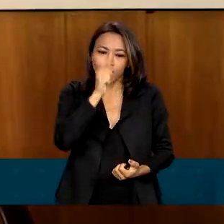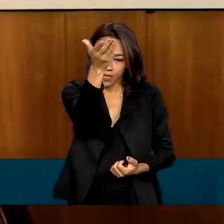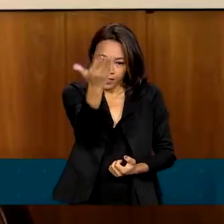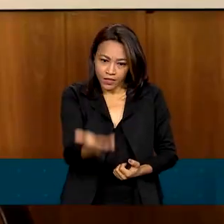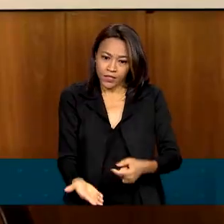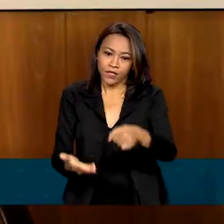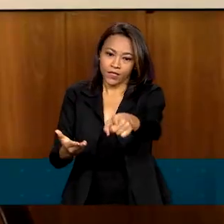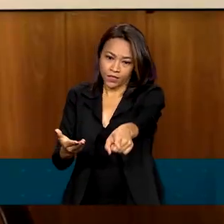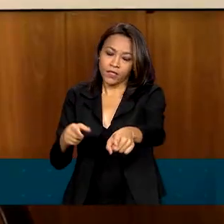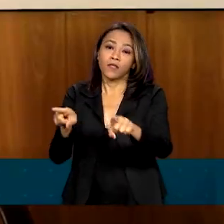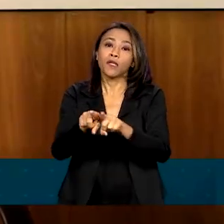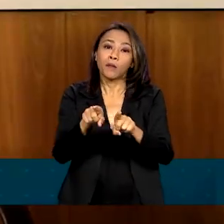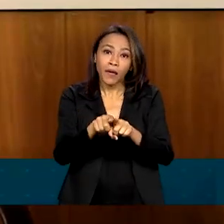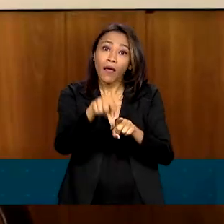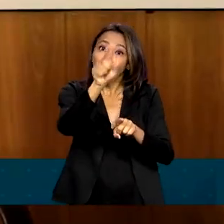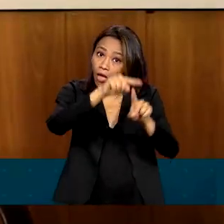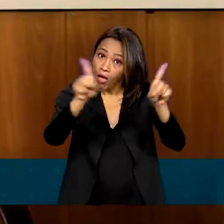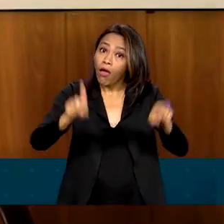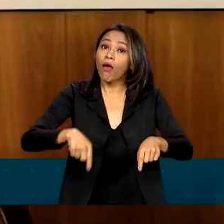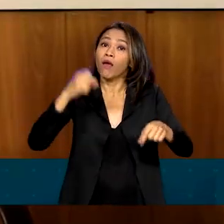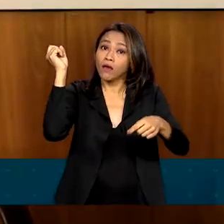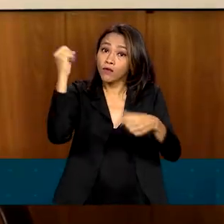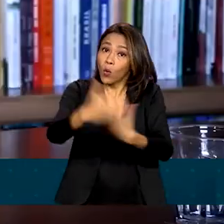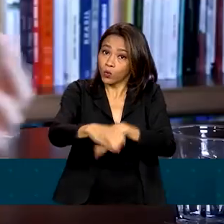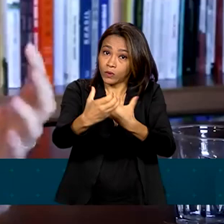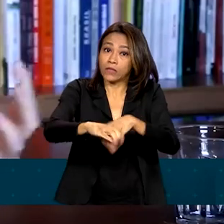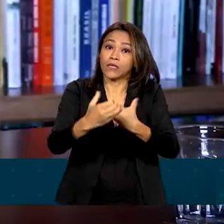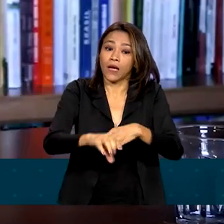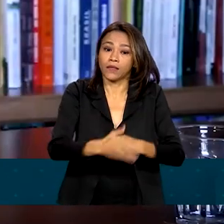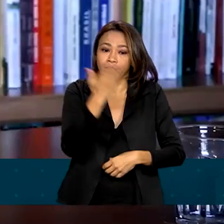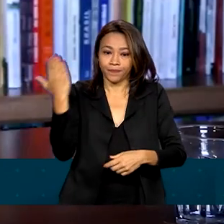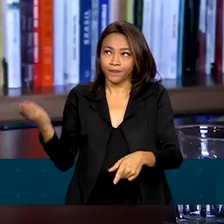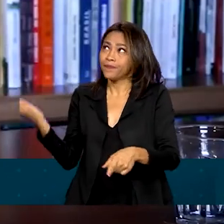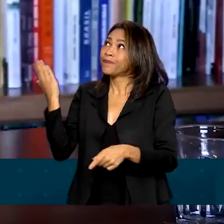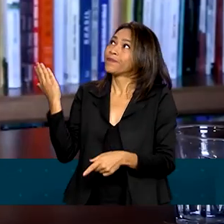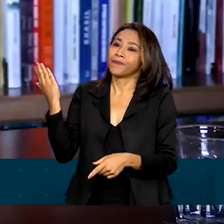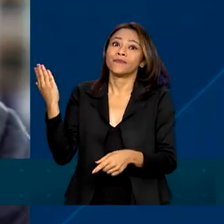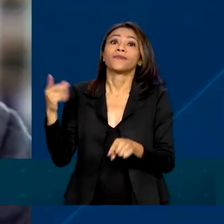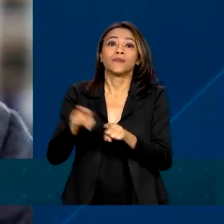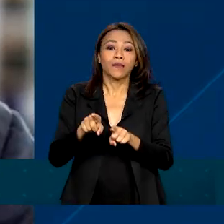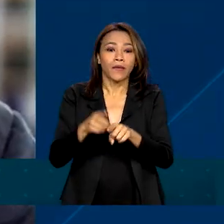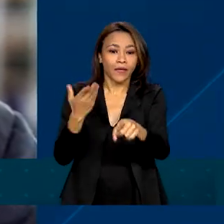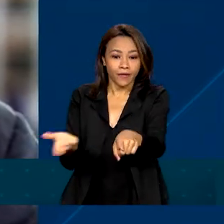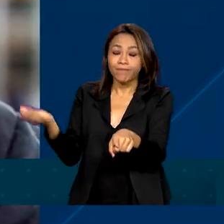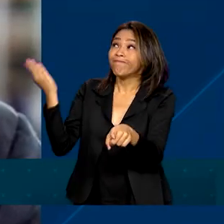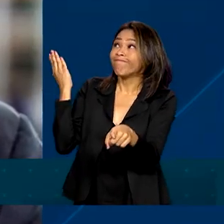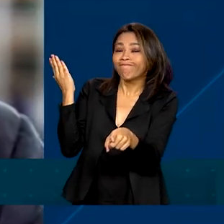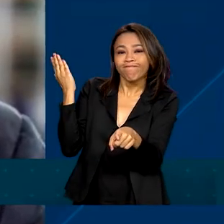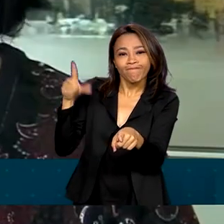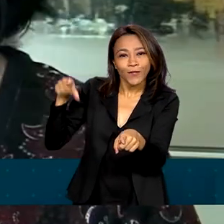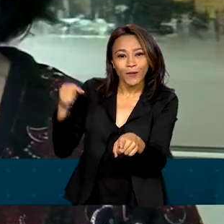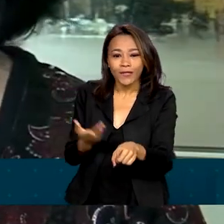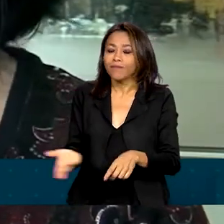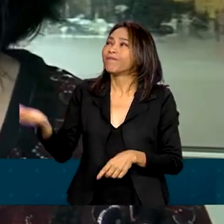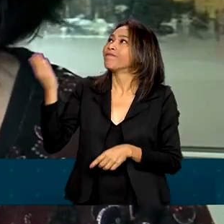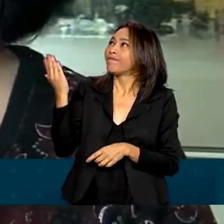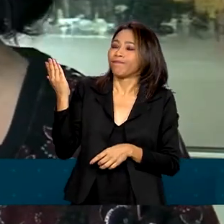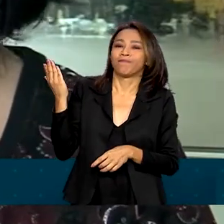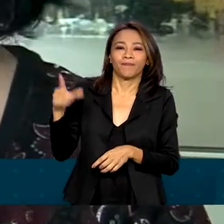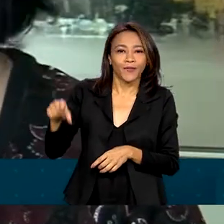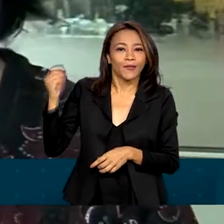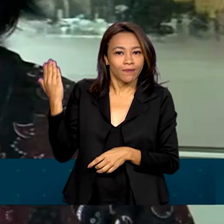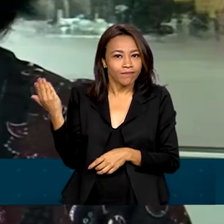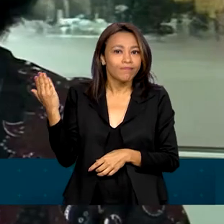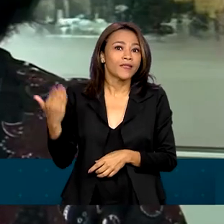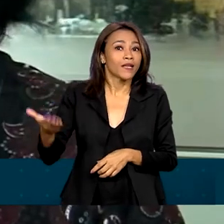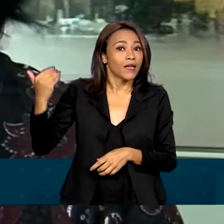César Nunes, também empregada concursada da empresa, Nicole Briones, Flávia Filipine, e Rita Freire, que